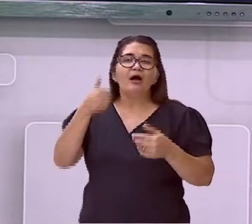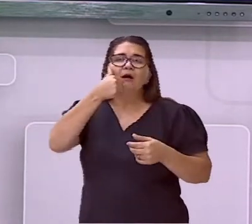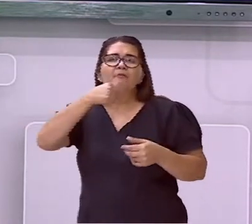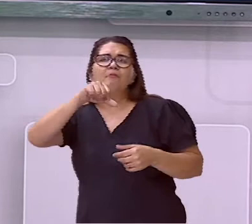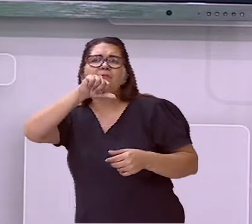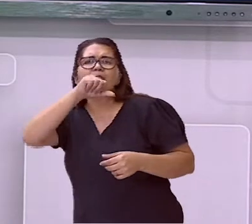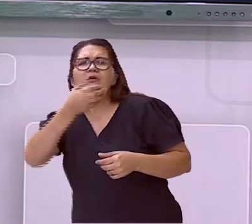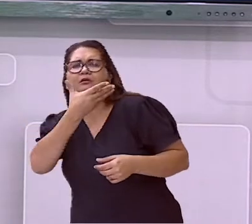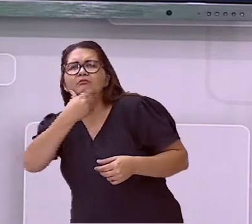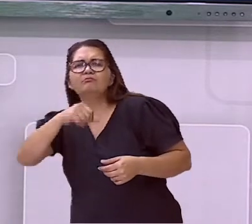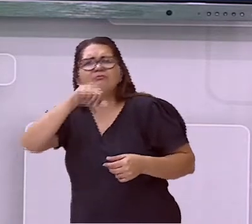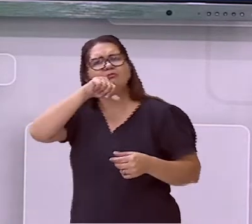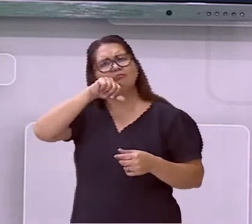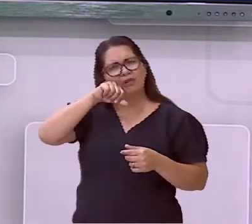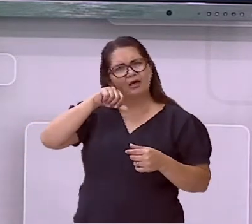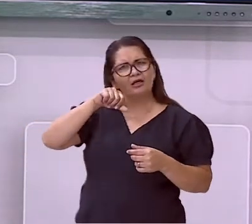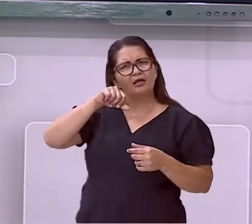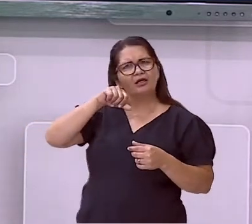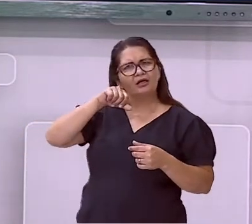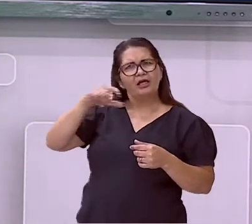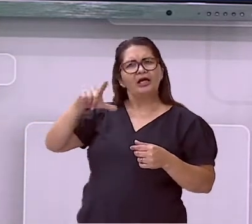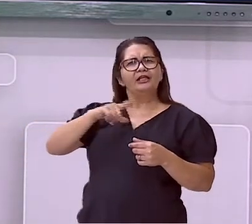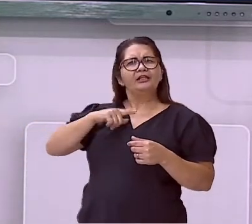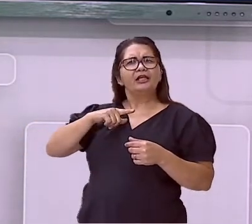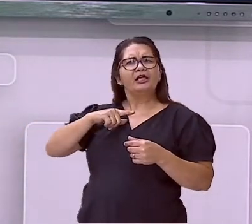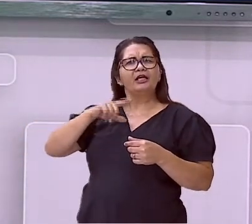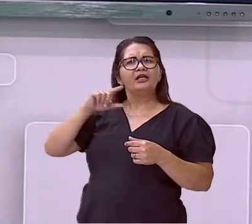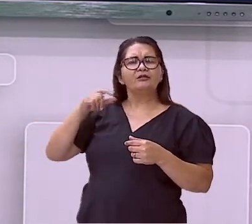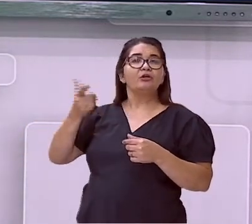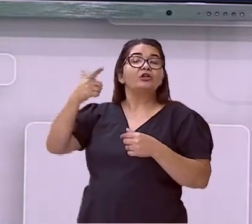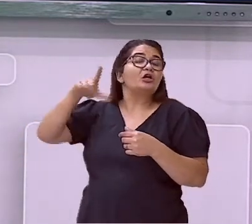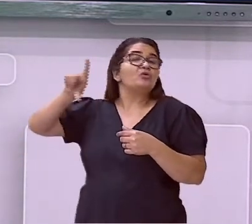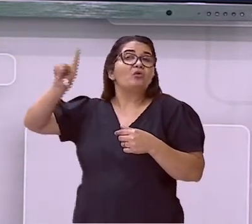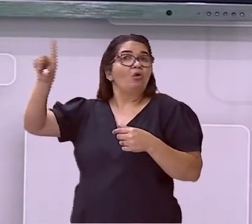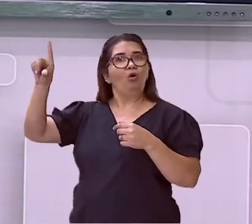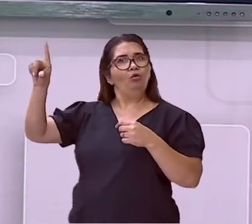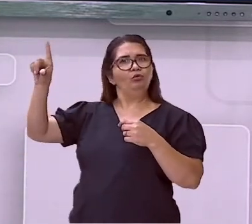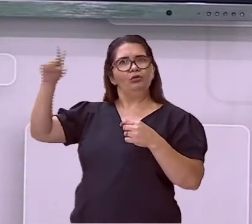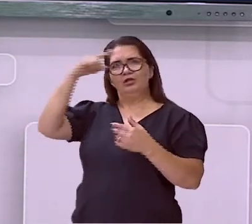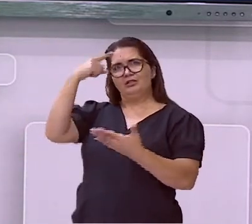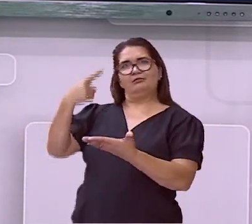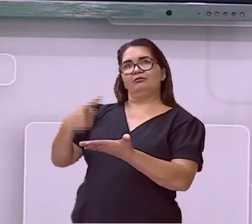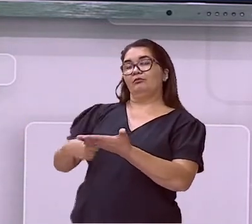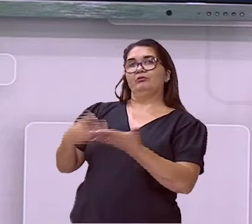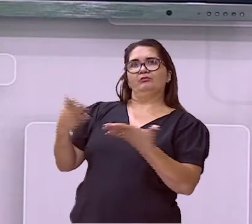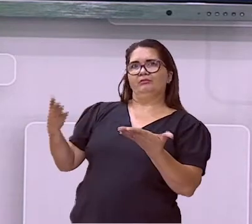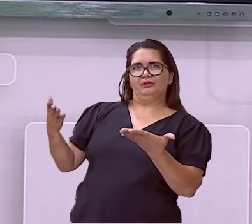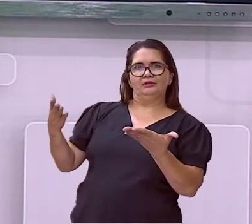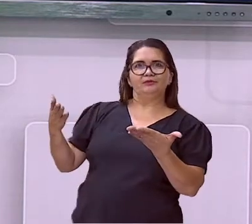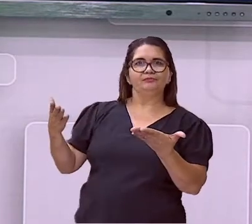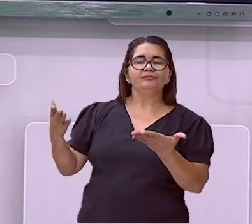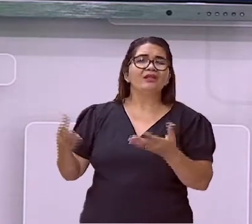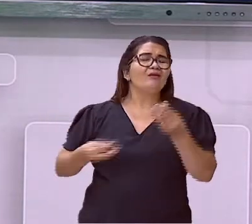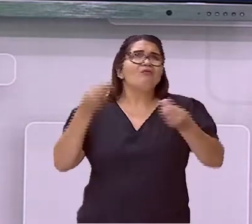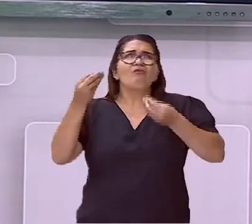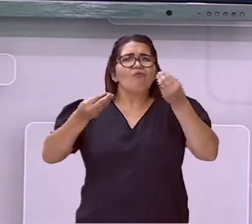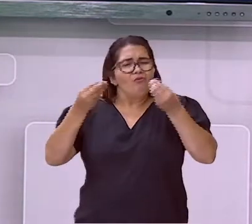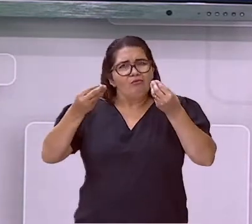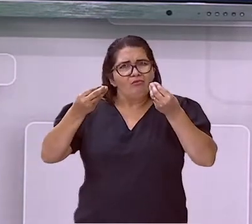como acolher? E aí? E para o adolescente? Como que essas transformações todas